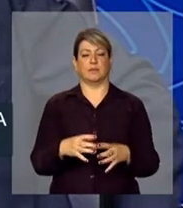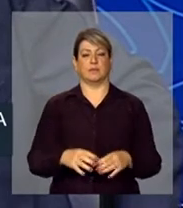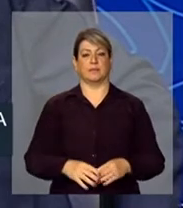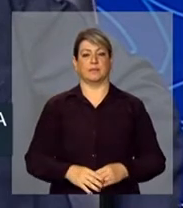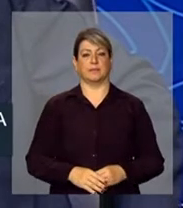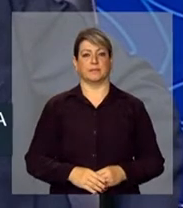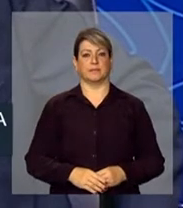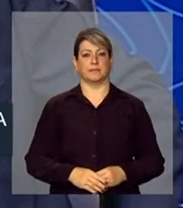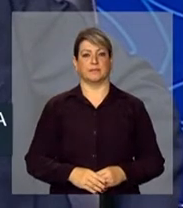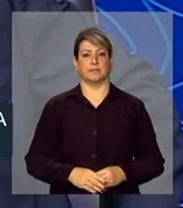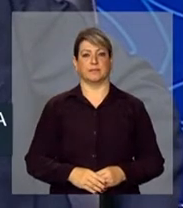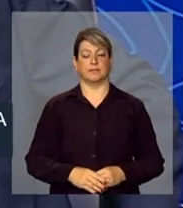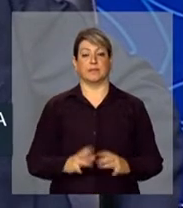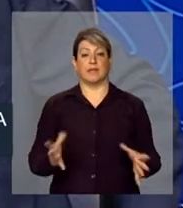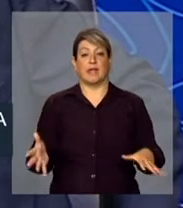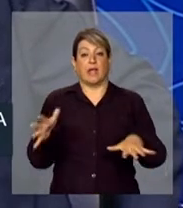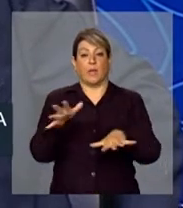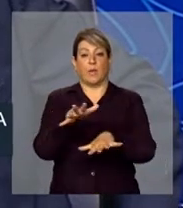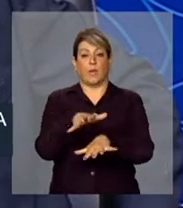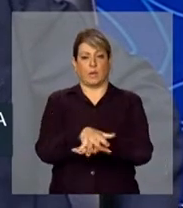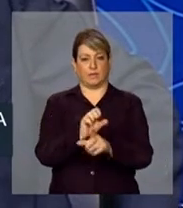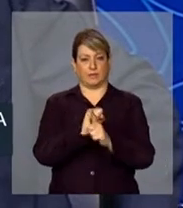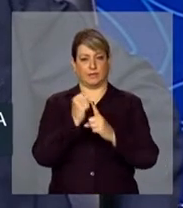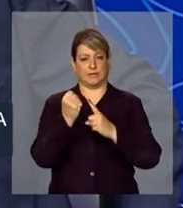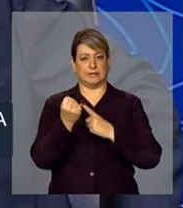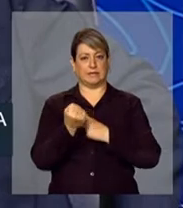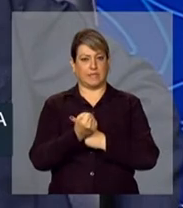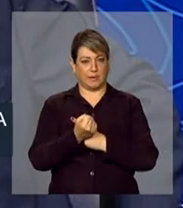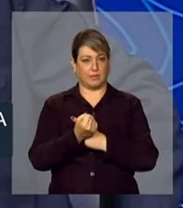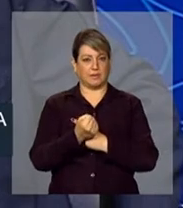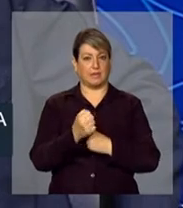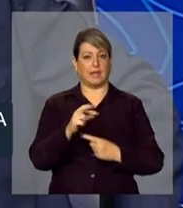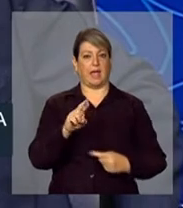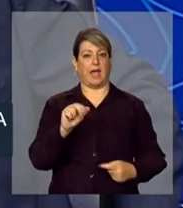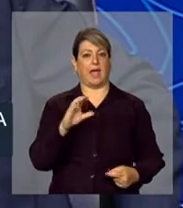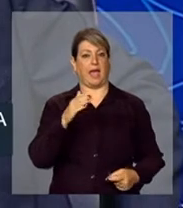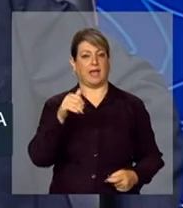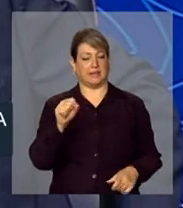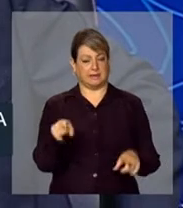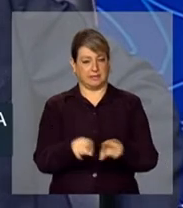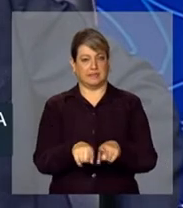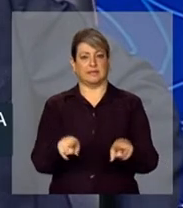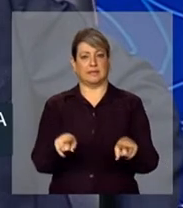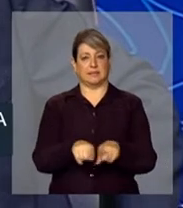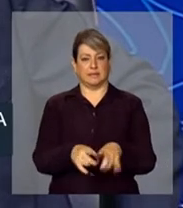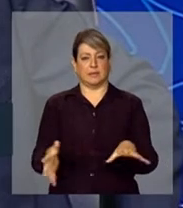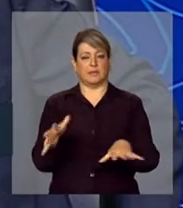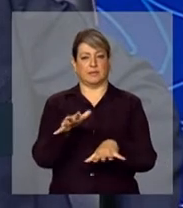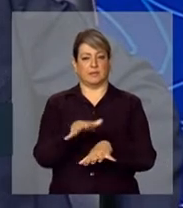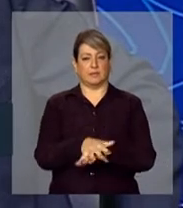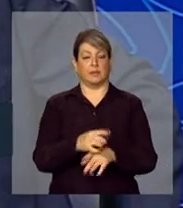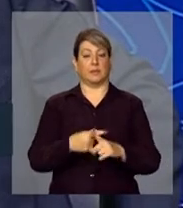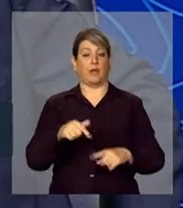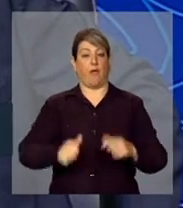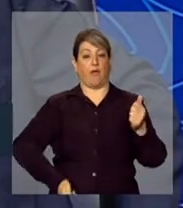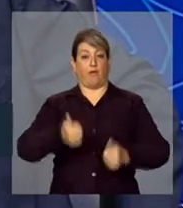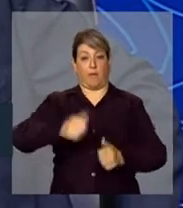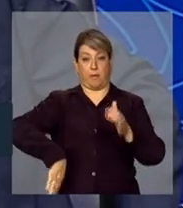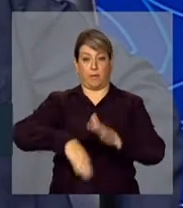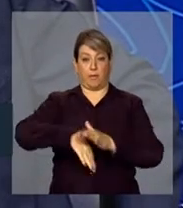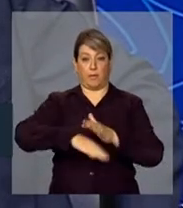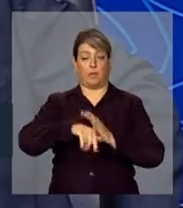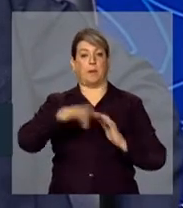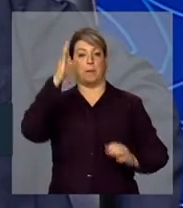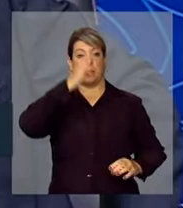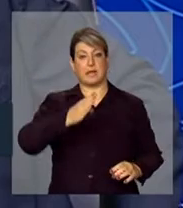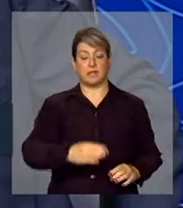inclusão social e racial. O futebol no Brasil surgiu não